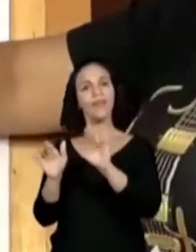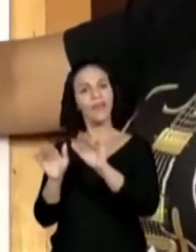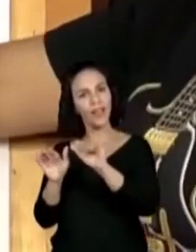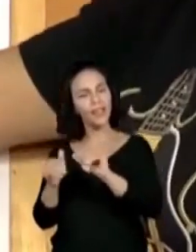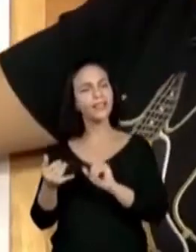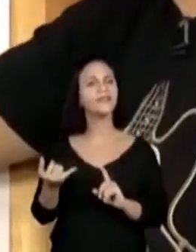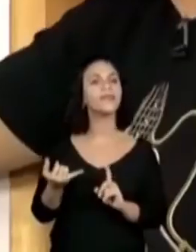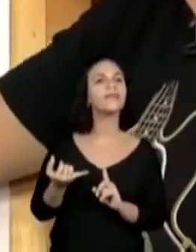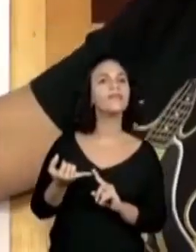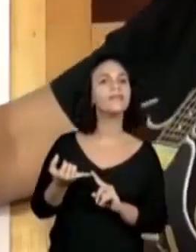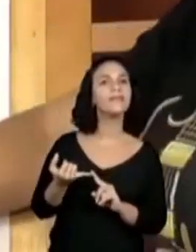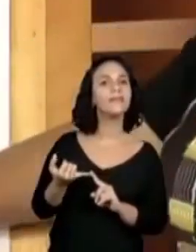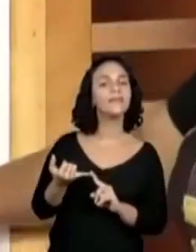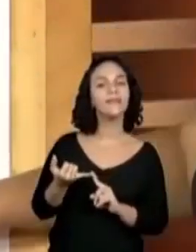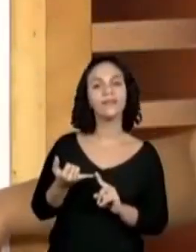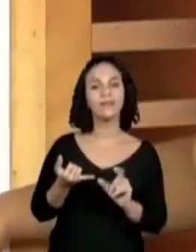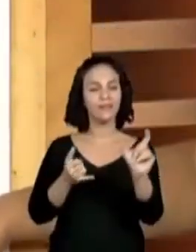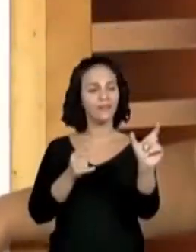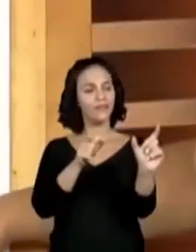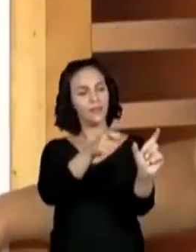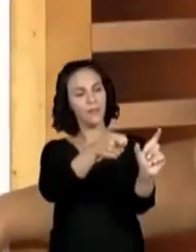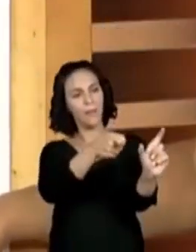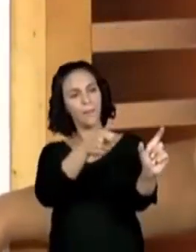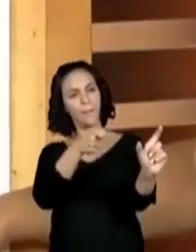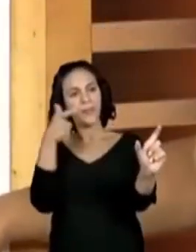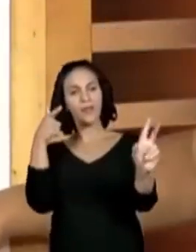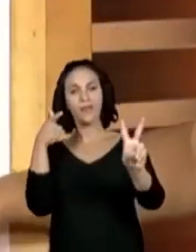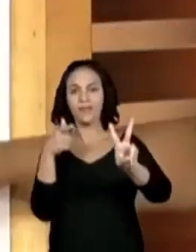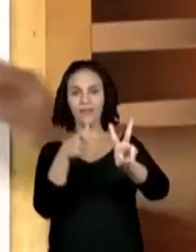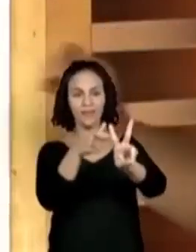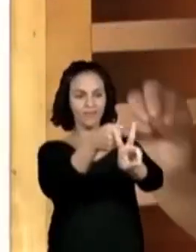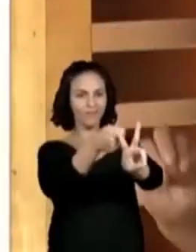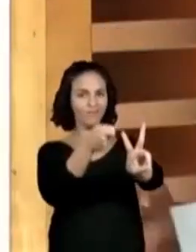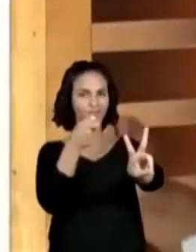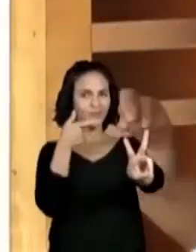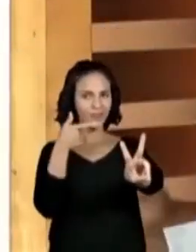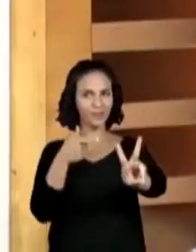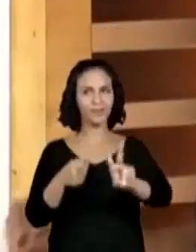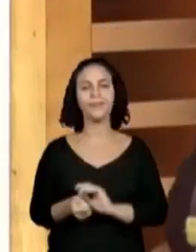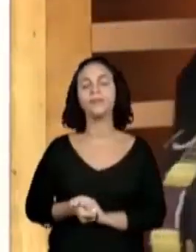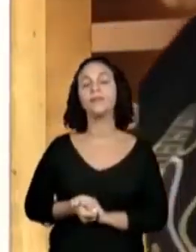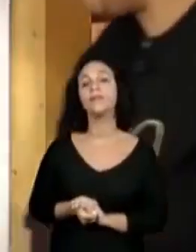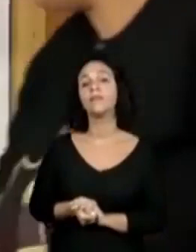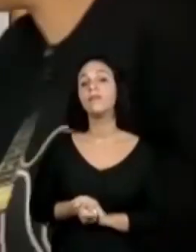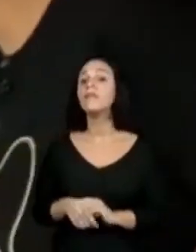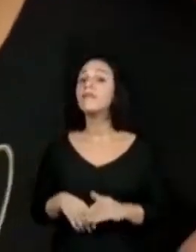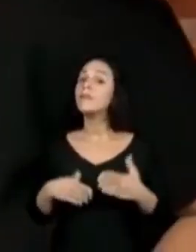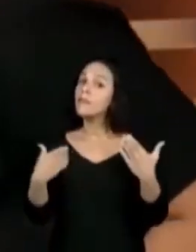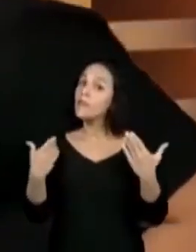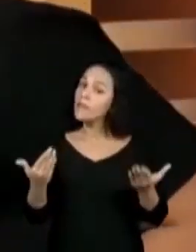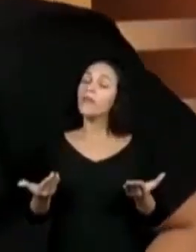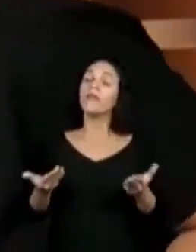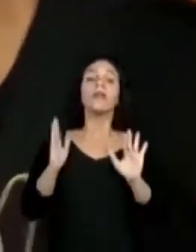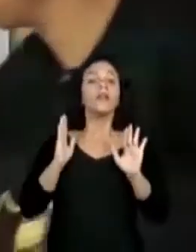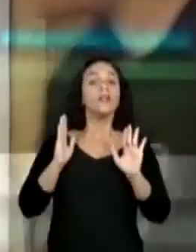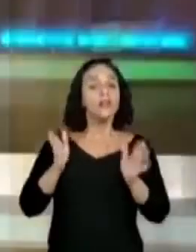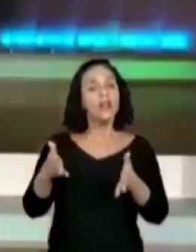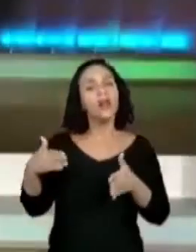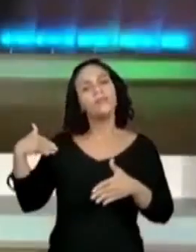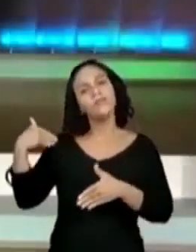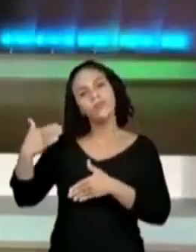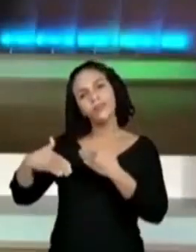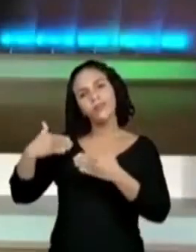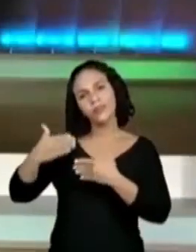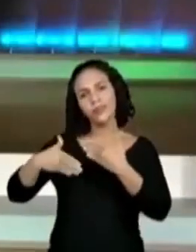ave, e o botoque, um estilingue. Quando, no decorrer da aula, nós vimos os